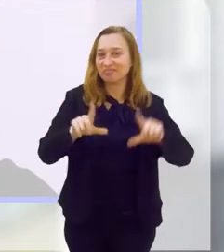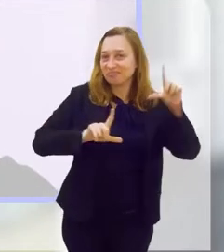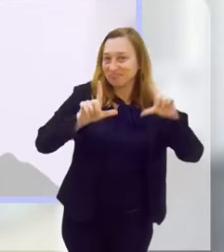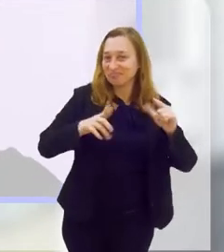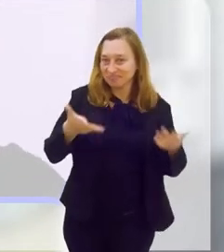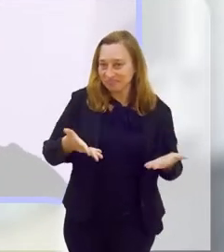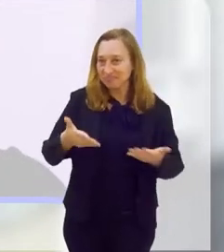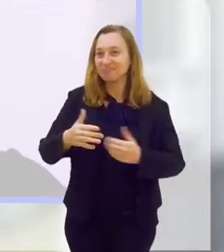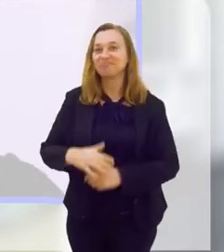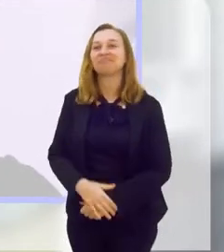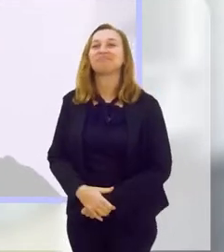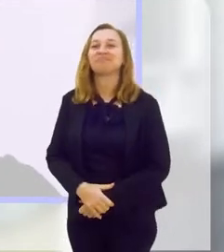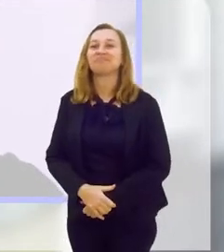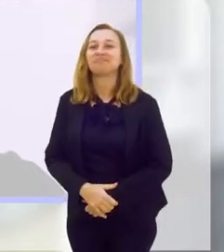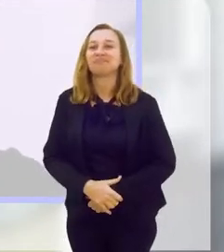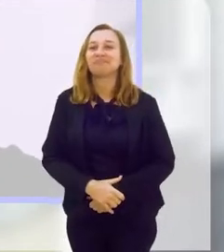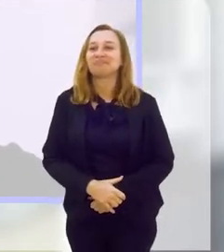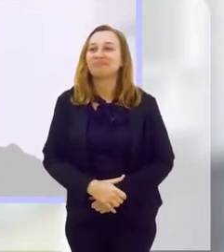programa.